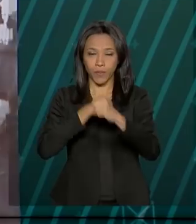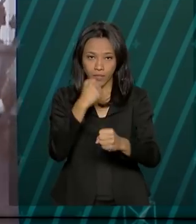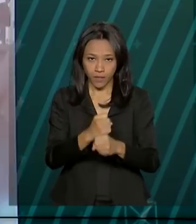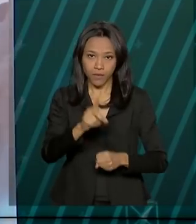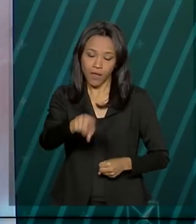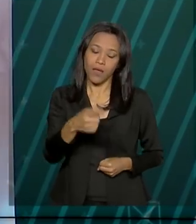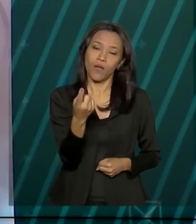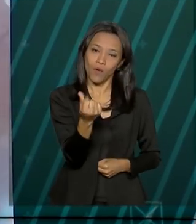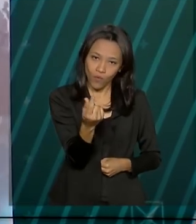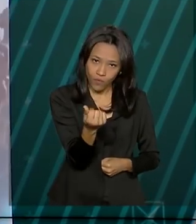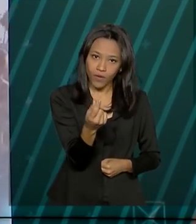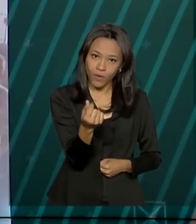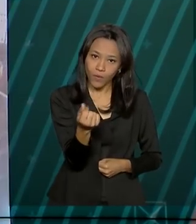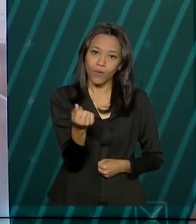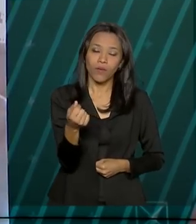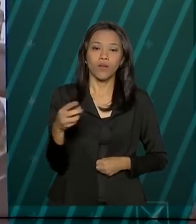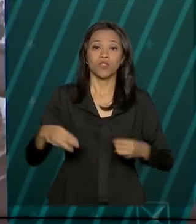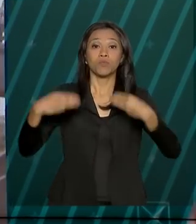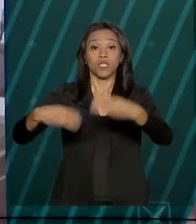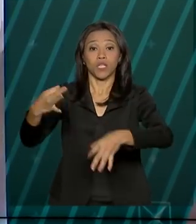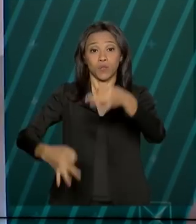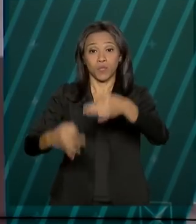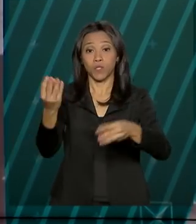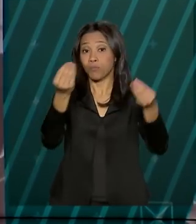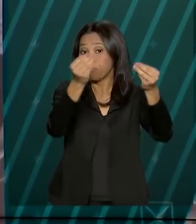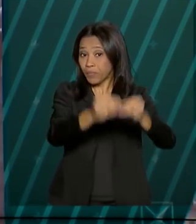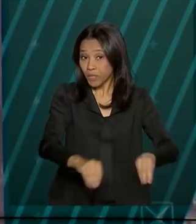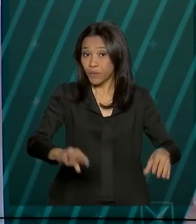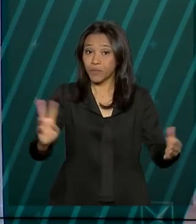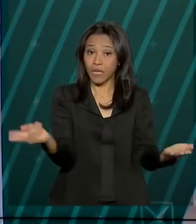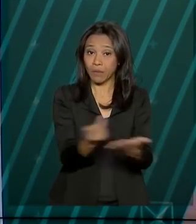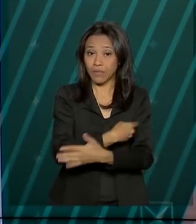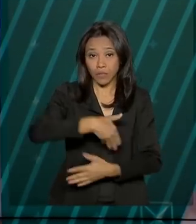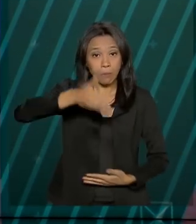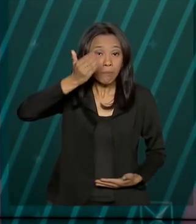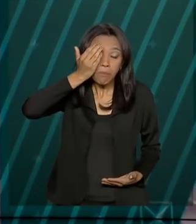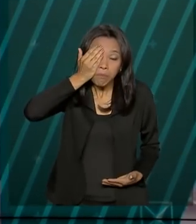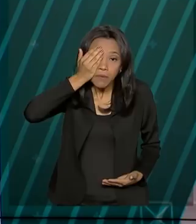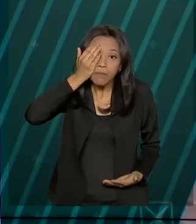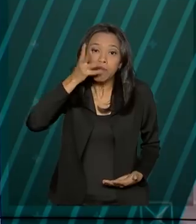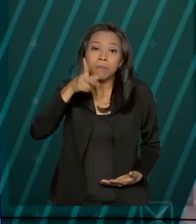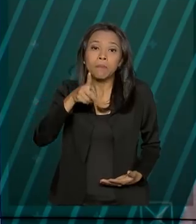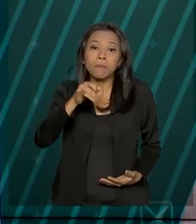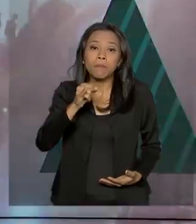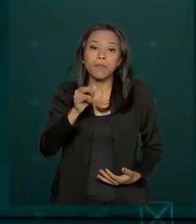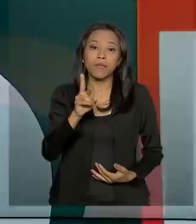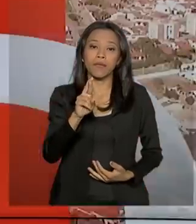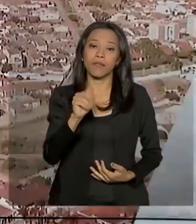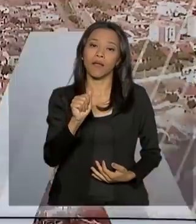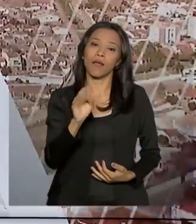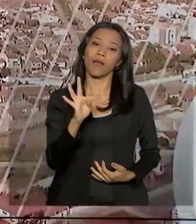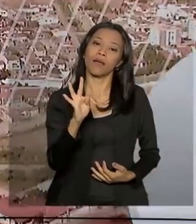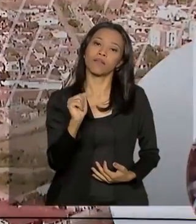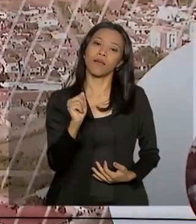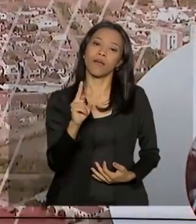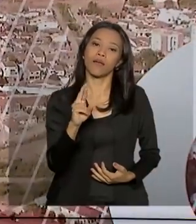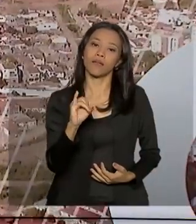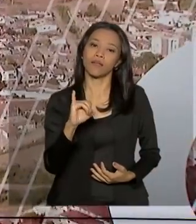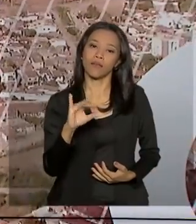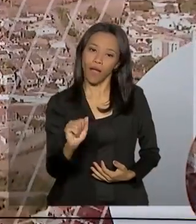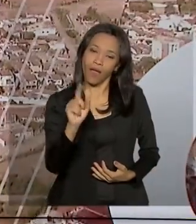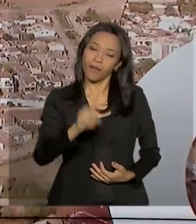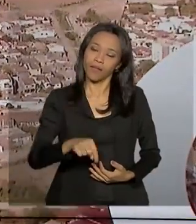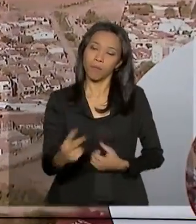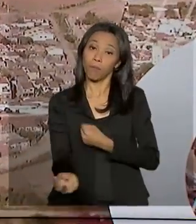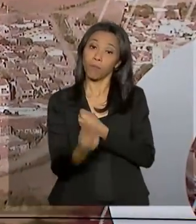estimado pelo Ministério da Justiça do prejuízo que produtos falsificados trazem ao país e combater a pirataria protege consumidores e